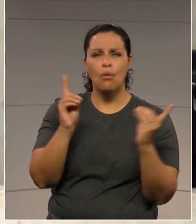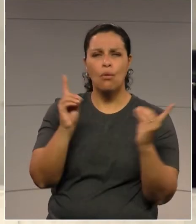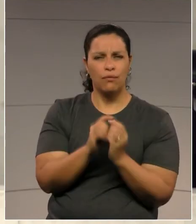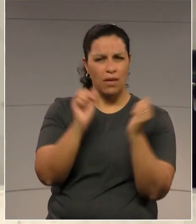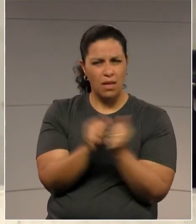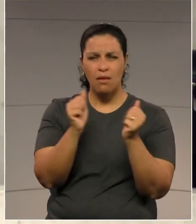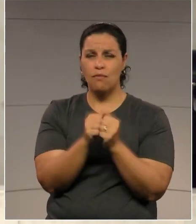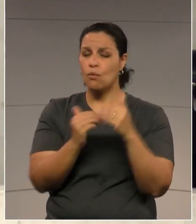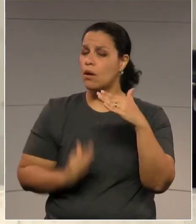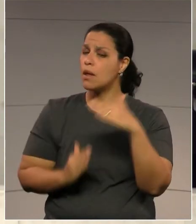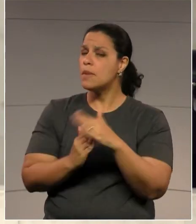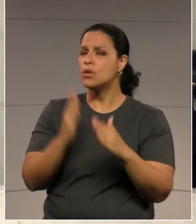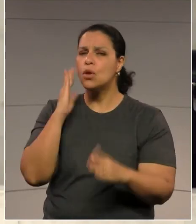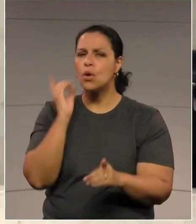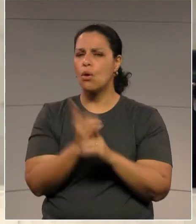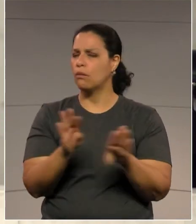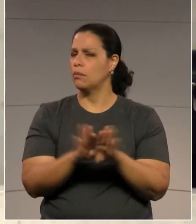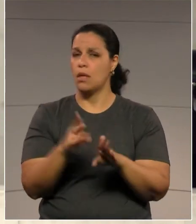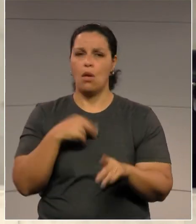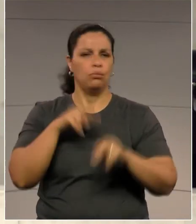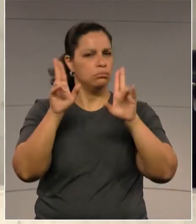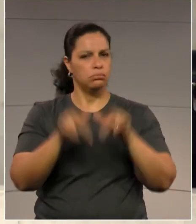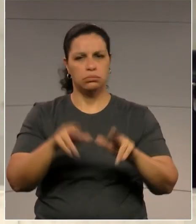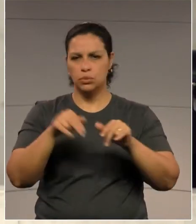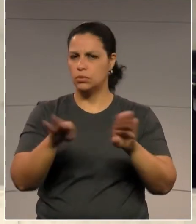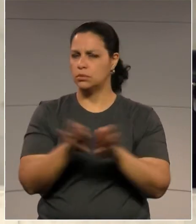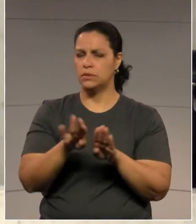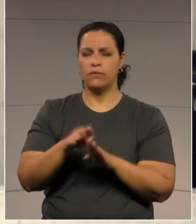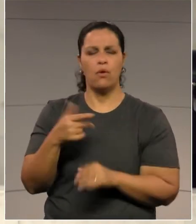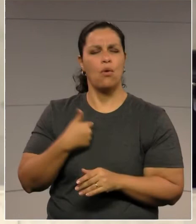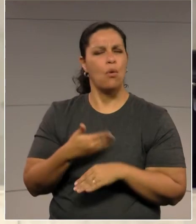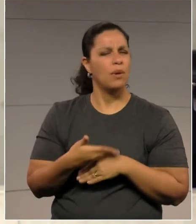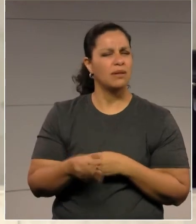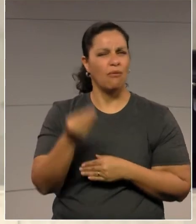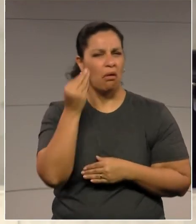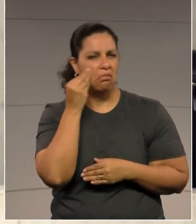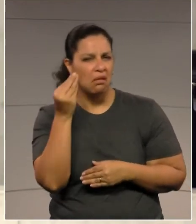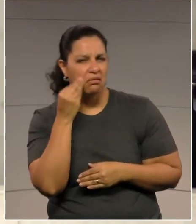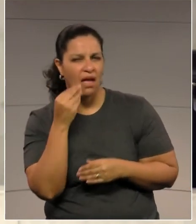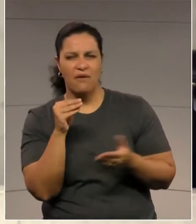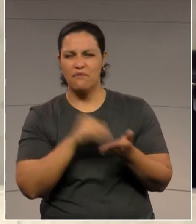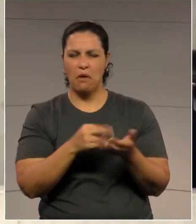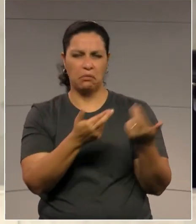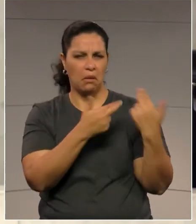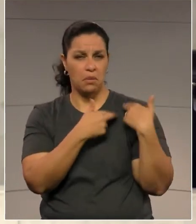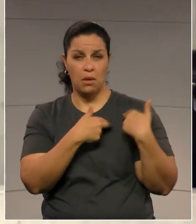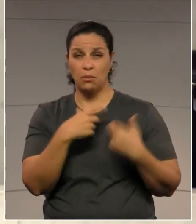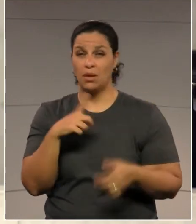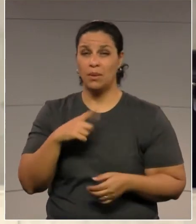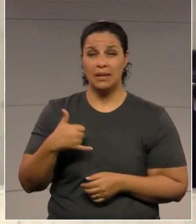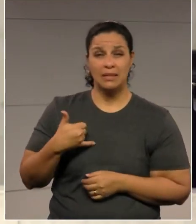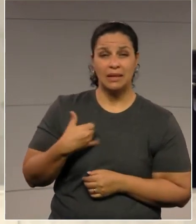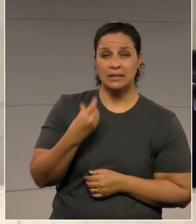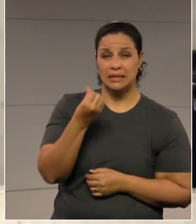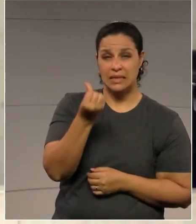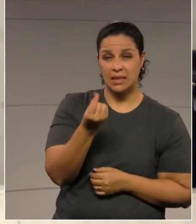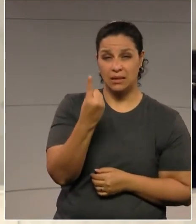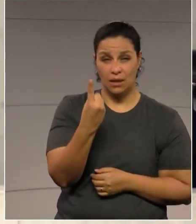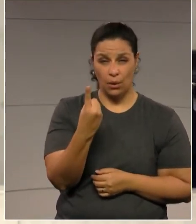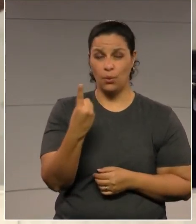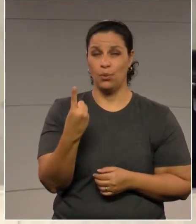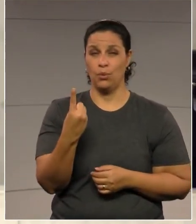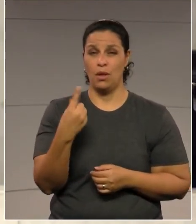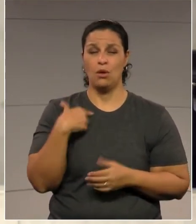limites. Eu jamais, jamais tomaria a iniciativa de ser irresponsável. Eu tenho 60, vou fazer 61 anos de vida.